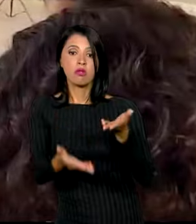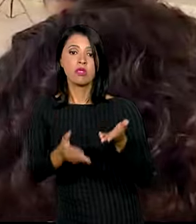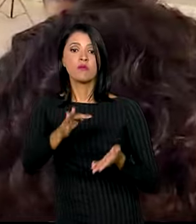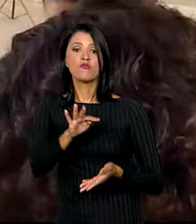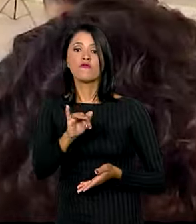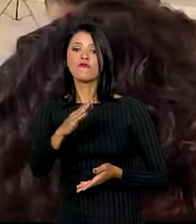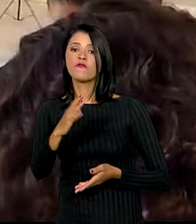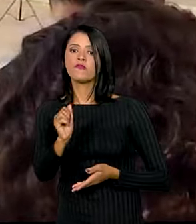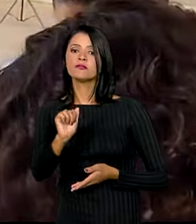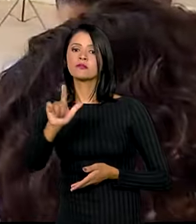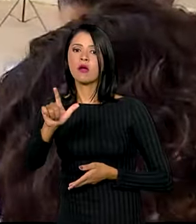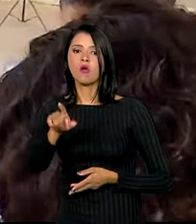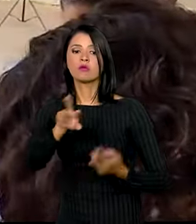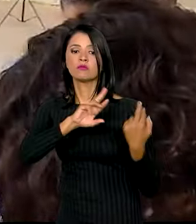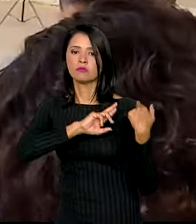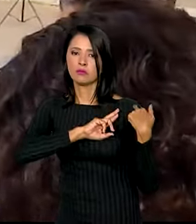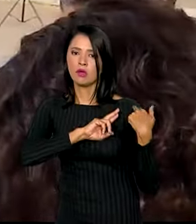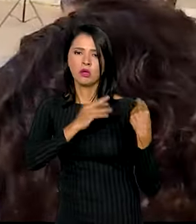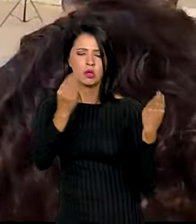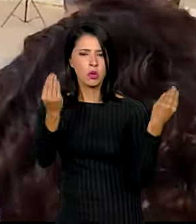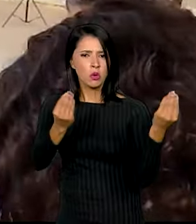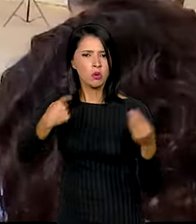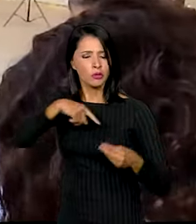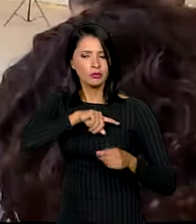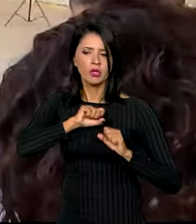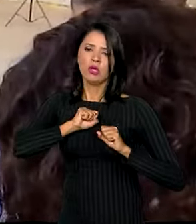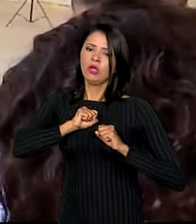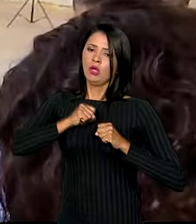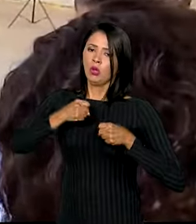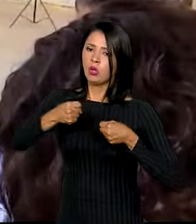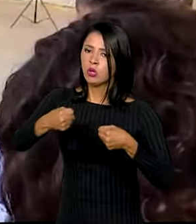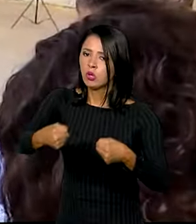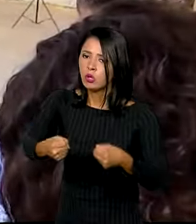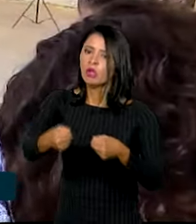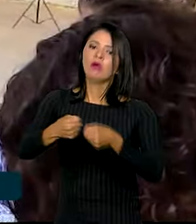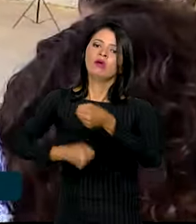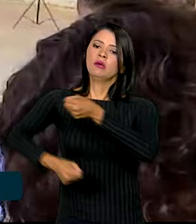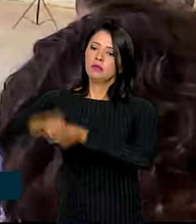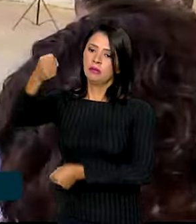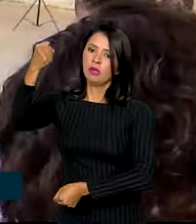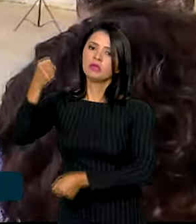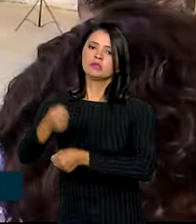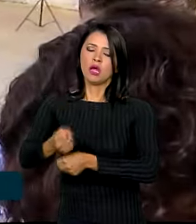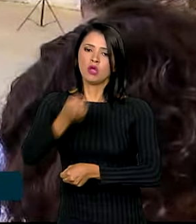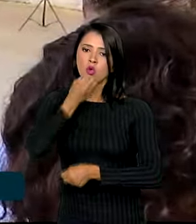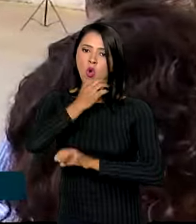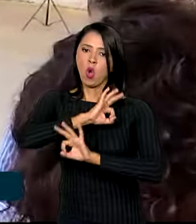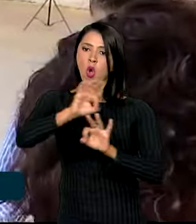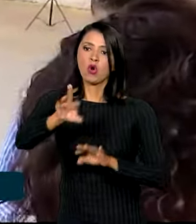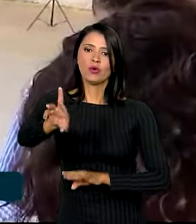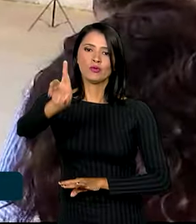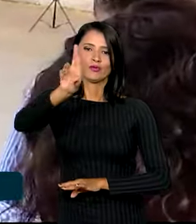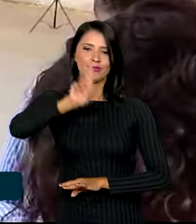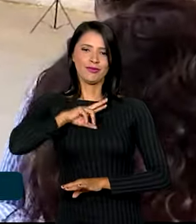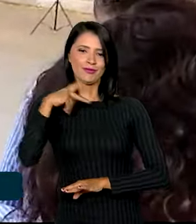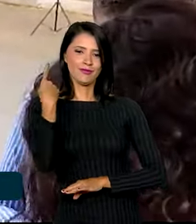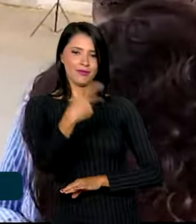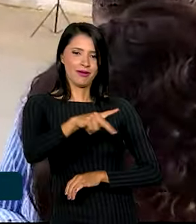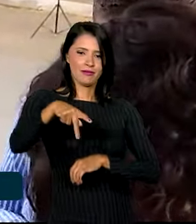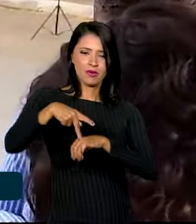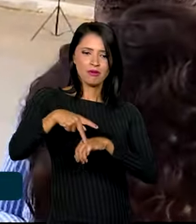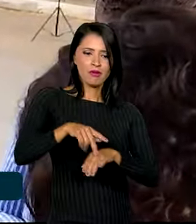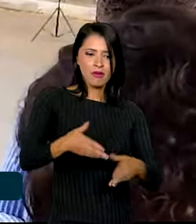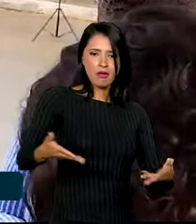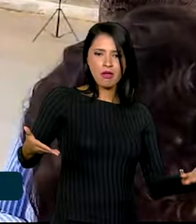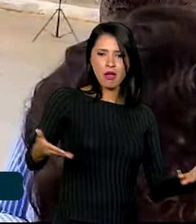responsabilidade fiscal. Não é possível a gente ter feito um esforço maior do ano passado, com bons resultados para o país, e a gente agora não